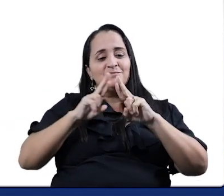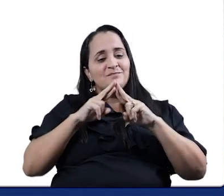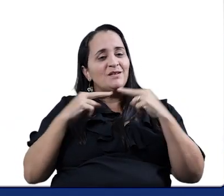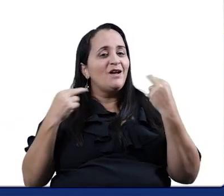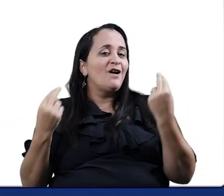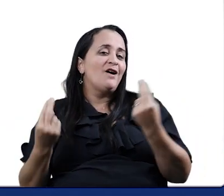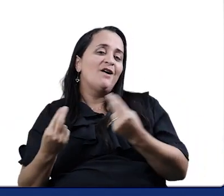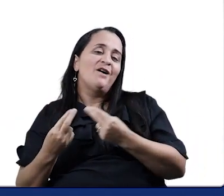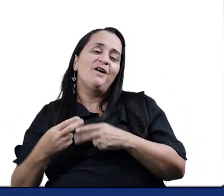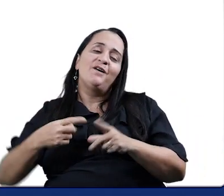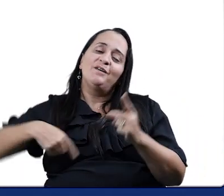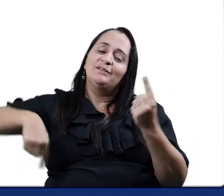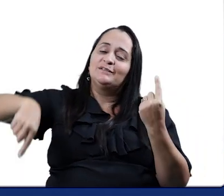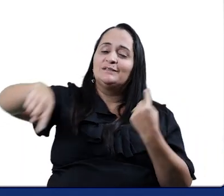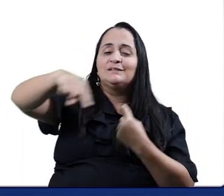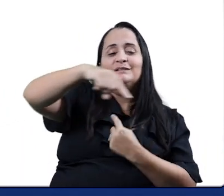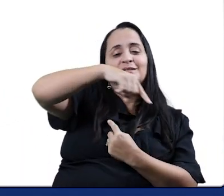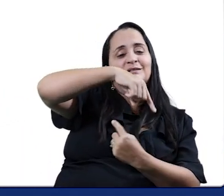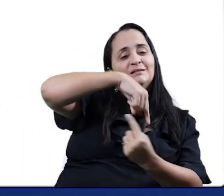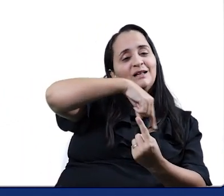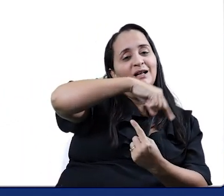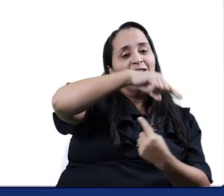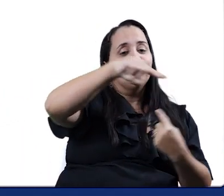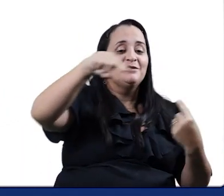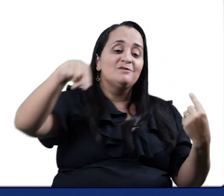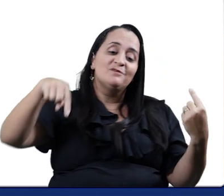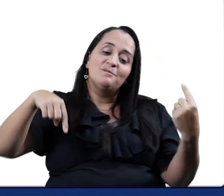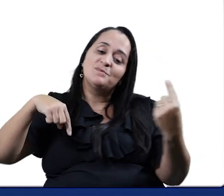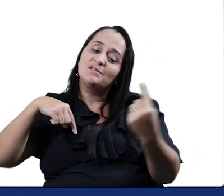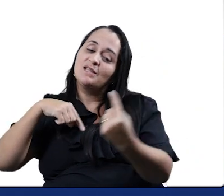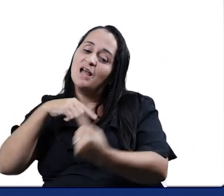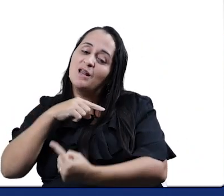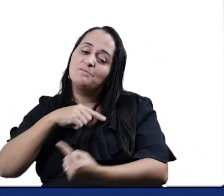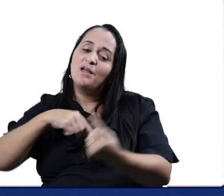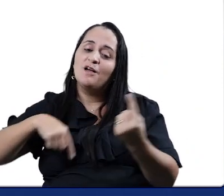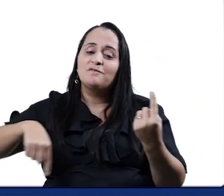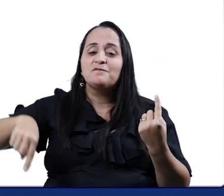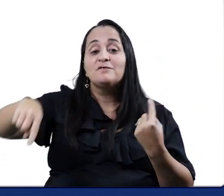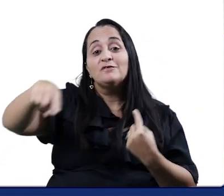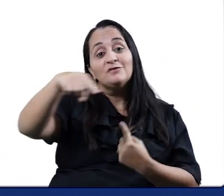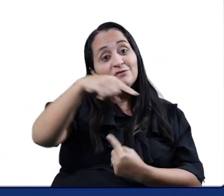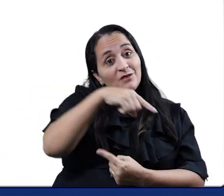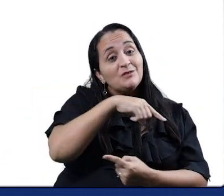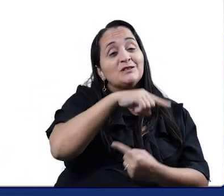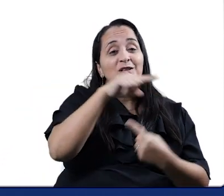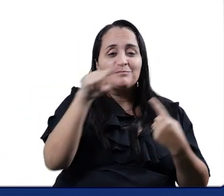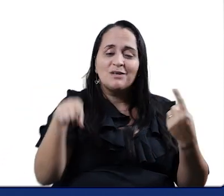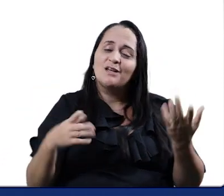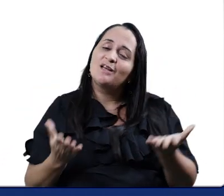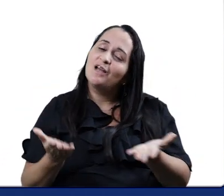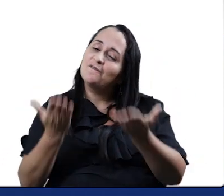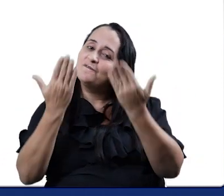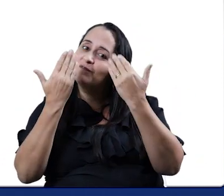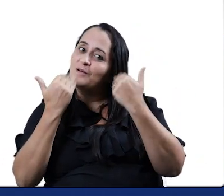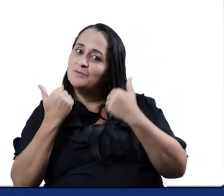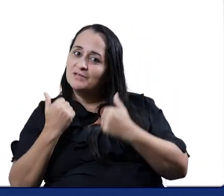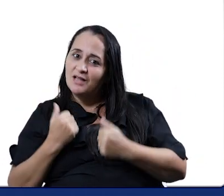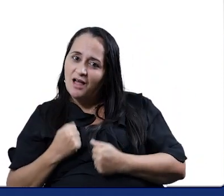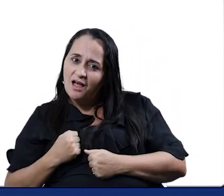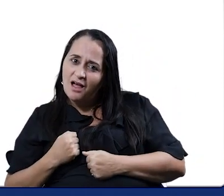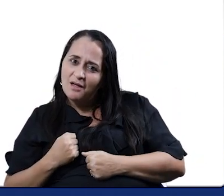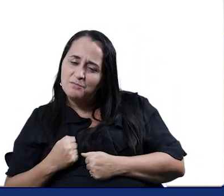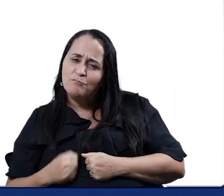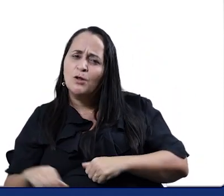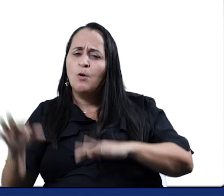Ciranda, cirandinha, vamos todos cirandar. Vamos dar a meia volta, volta e meia